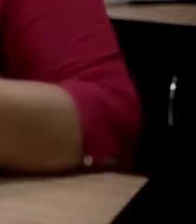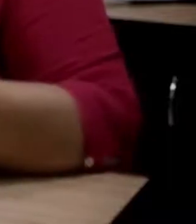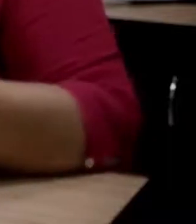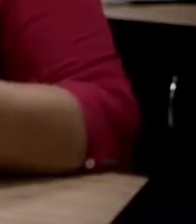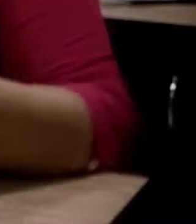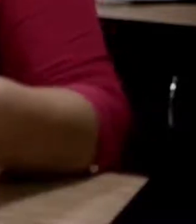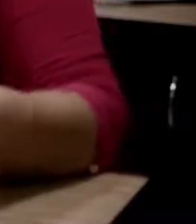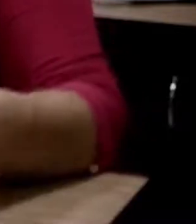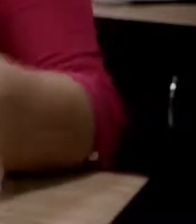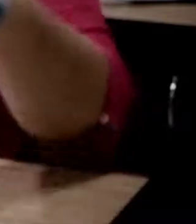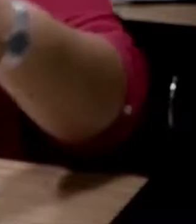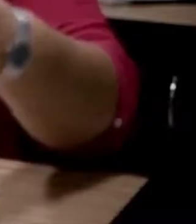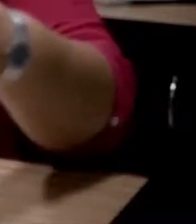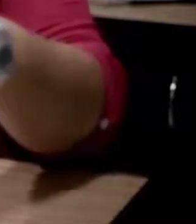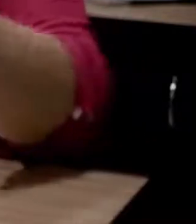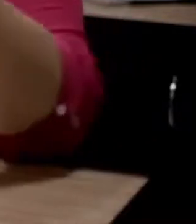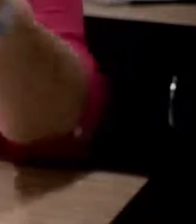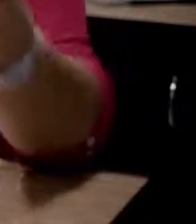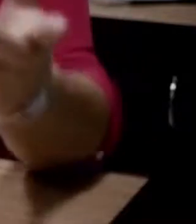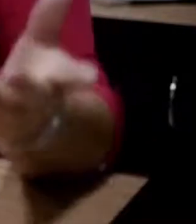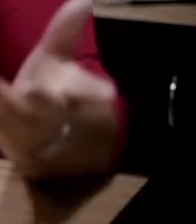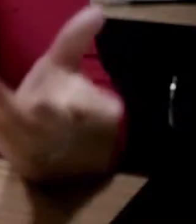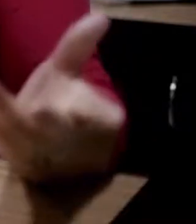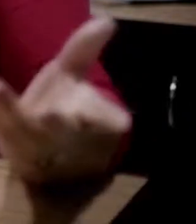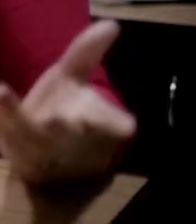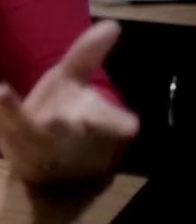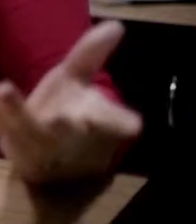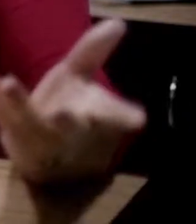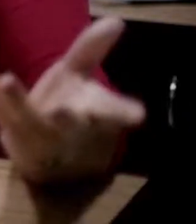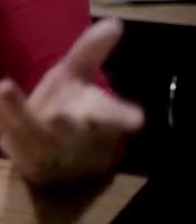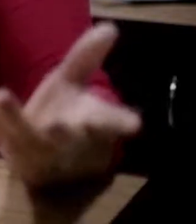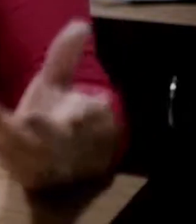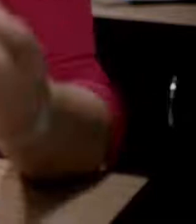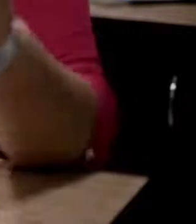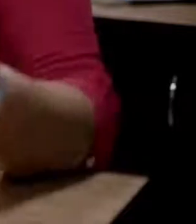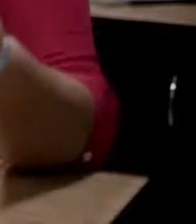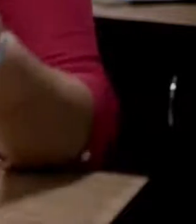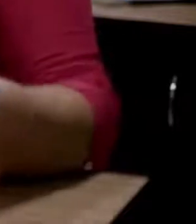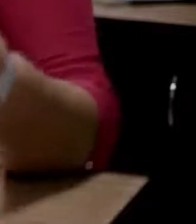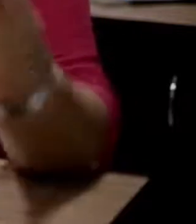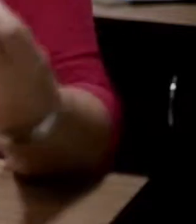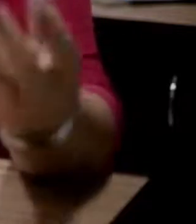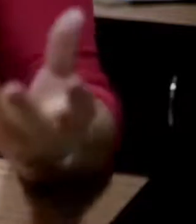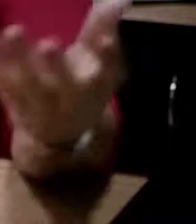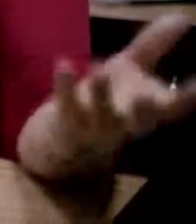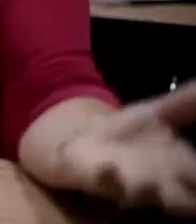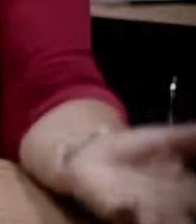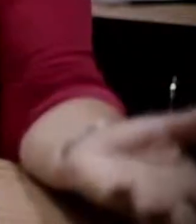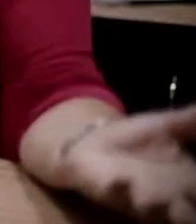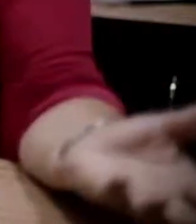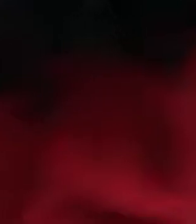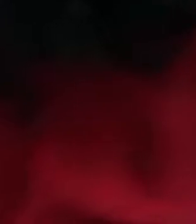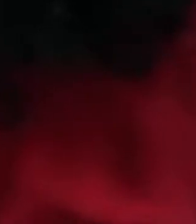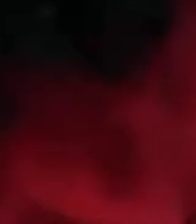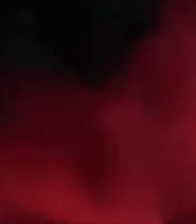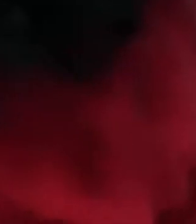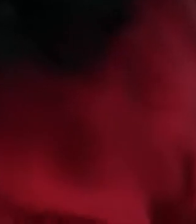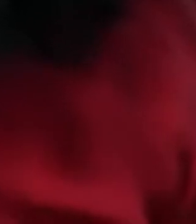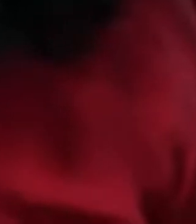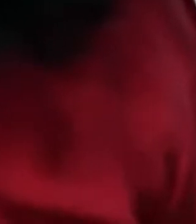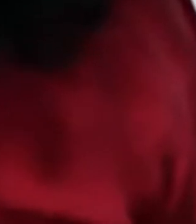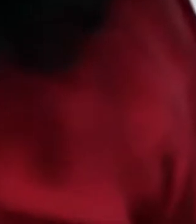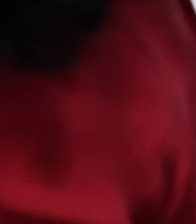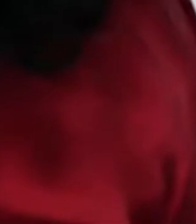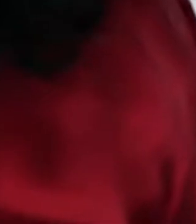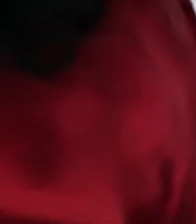ouvem. Olha, eu não tenho nada para deixar para vocês. A única coisa que eu posso deixar é o estudo. Então,